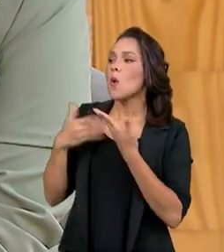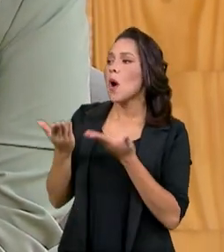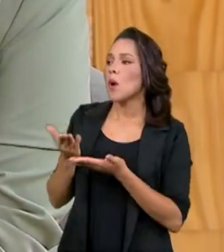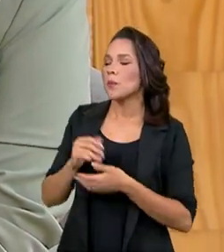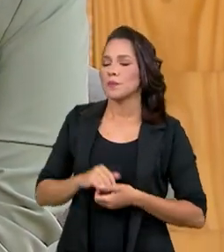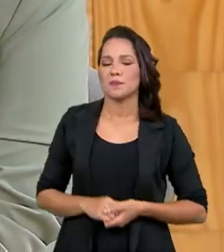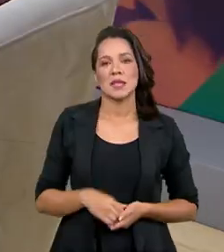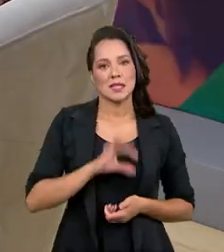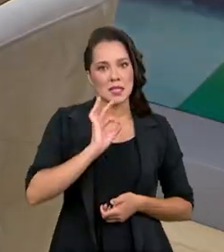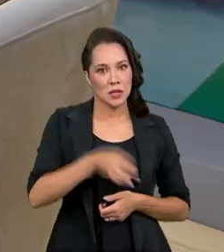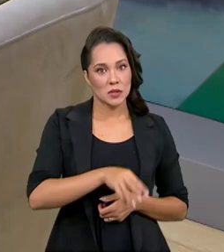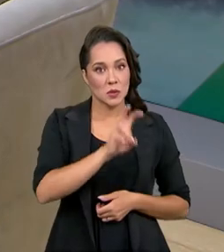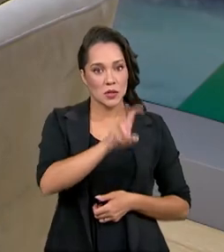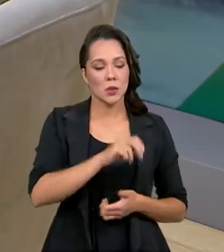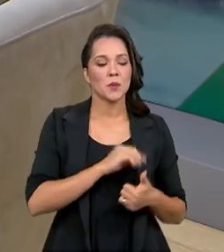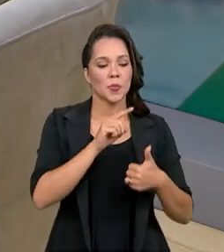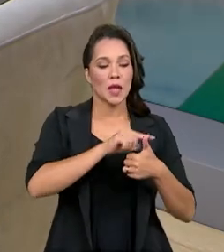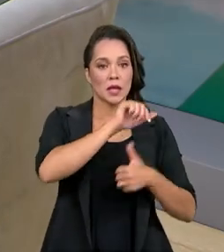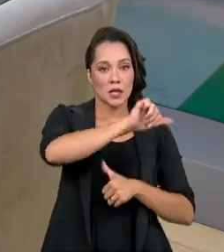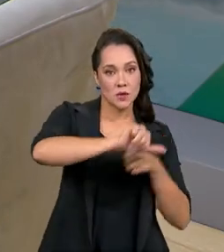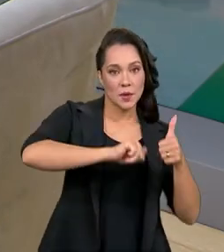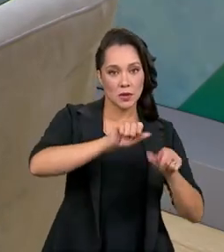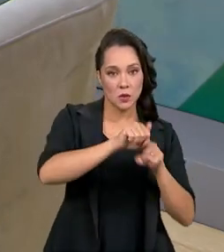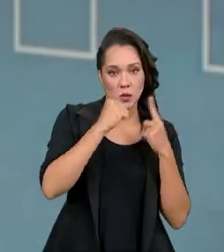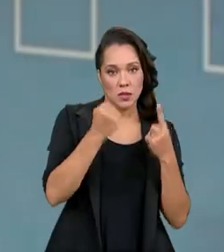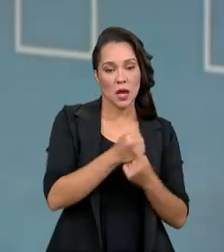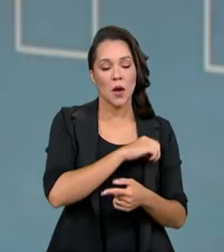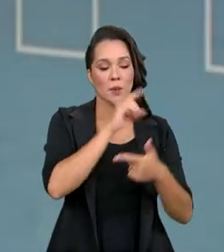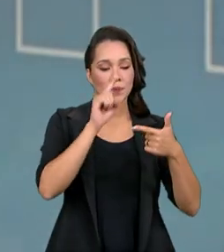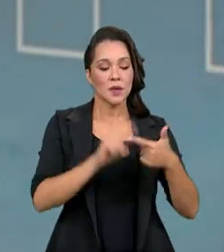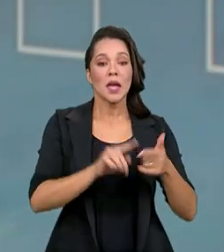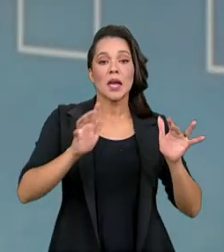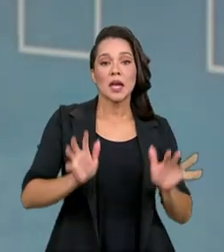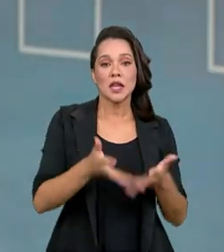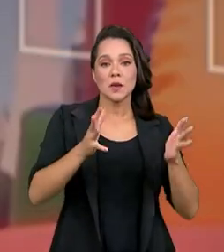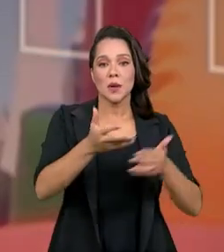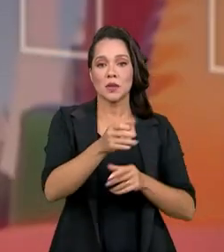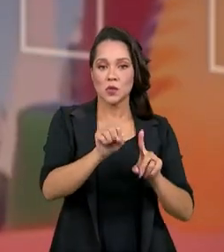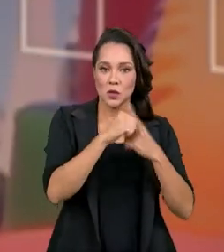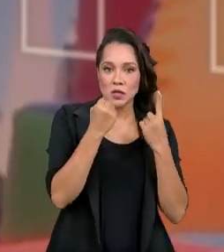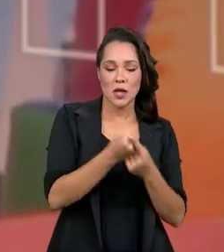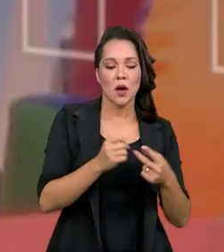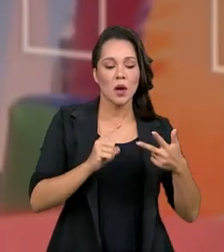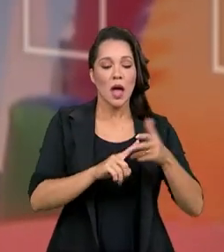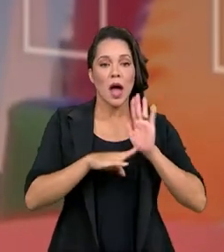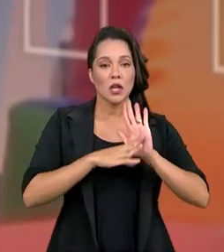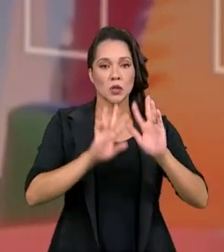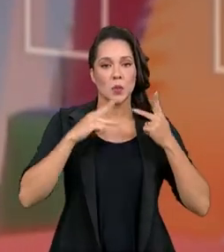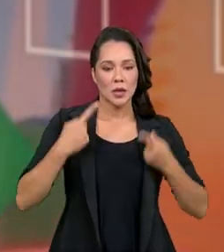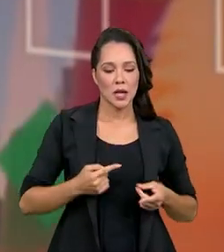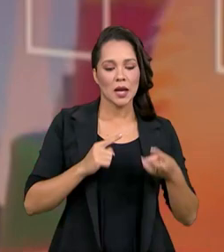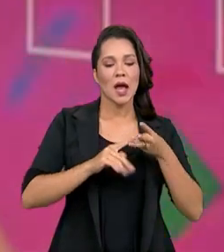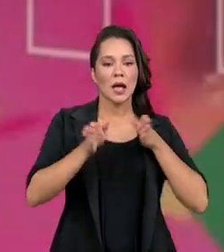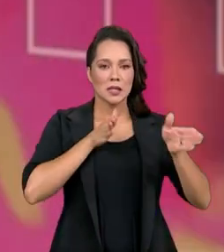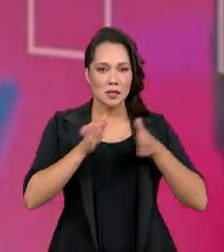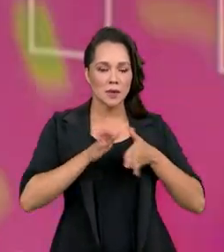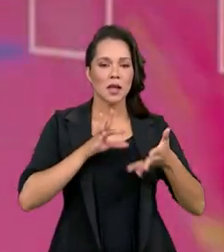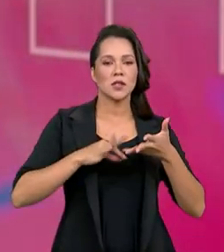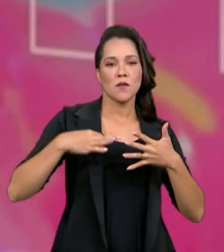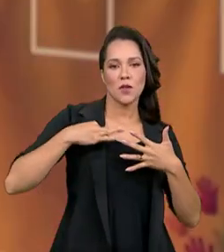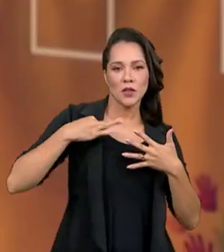são eles? Exatamente, cinco eixos. Transformação social, engajamento social, ajuda humanitária, acessibilidade e